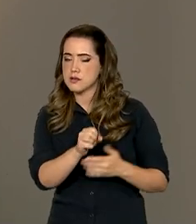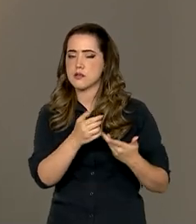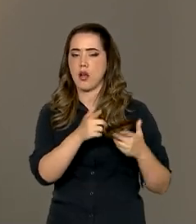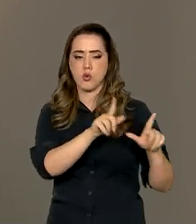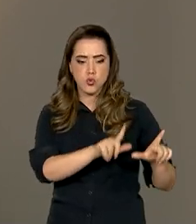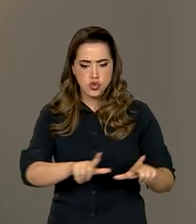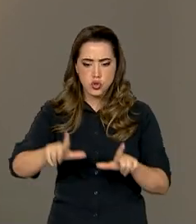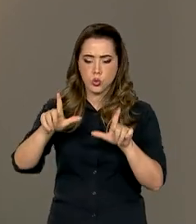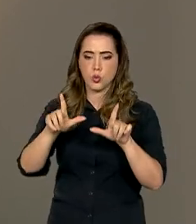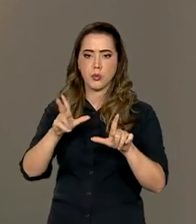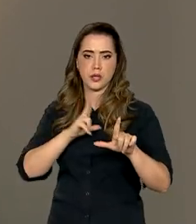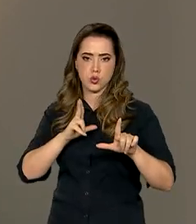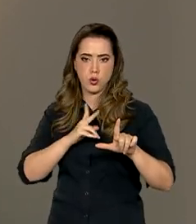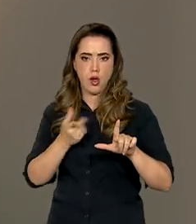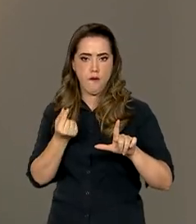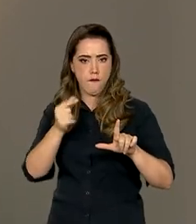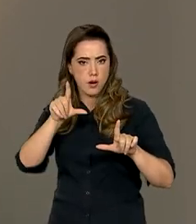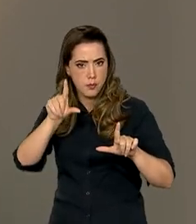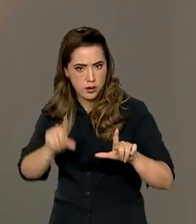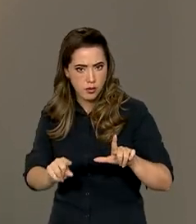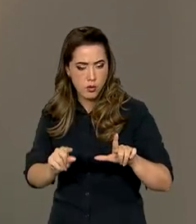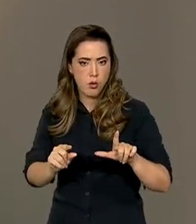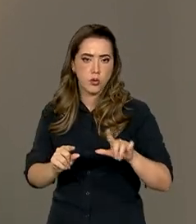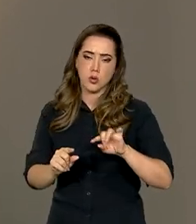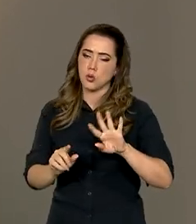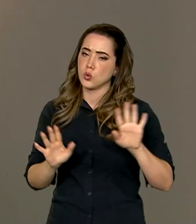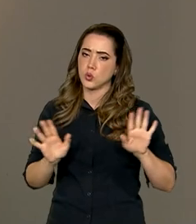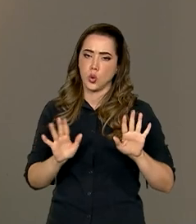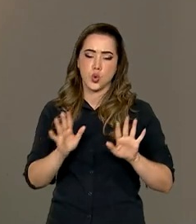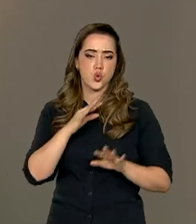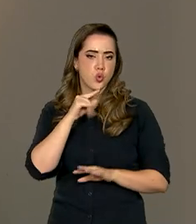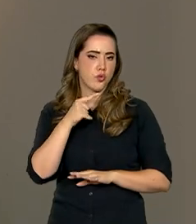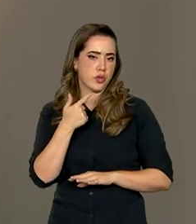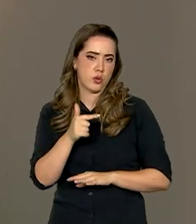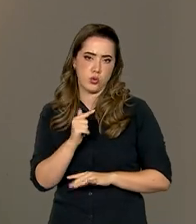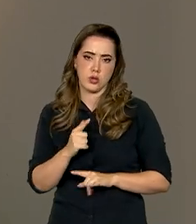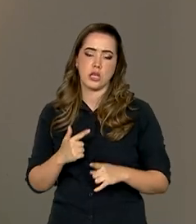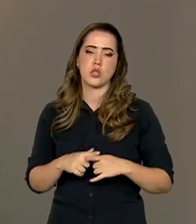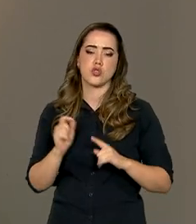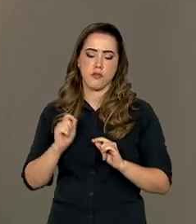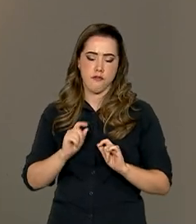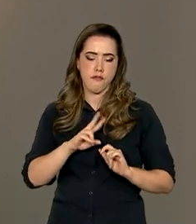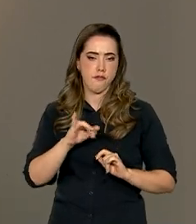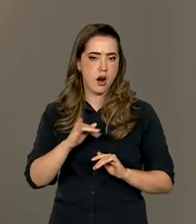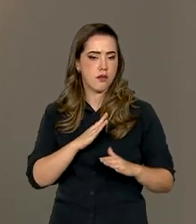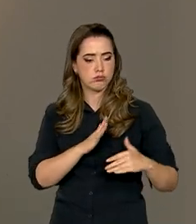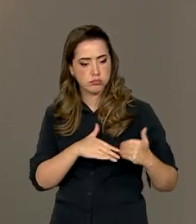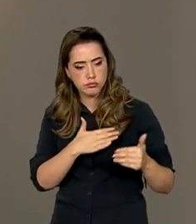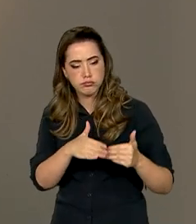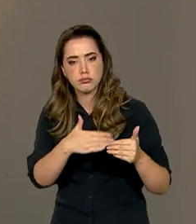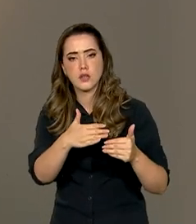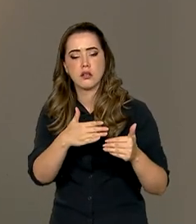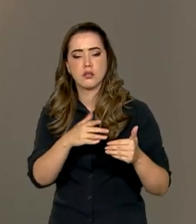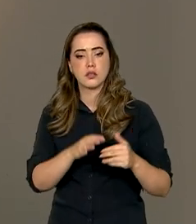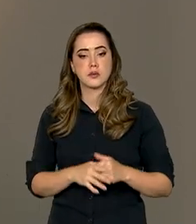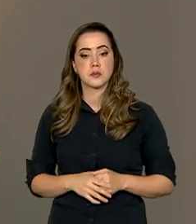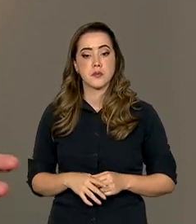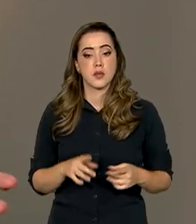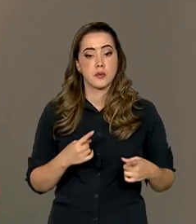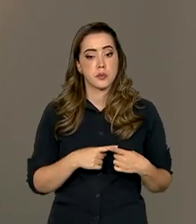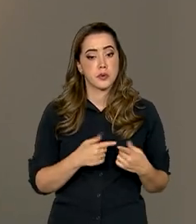com uma taxa menor, né? Isso não tem a dúvida, que vai ter todo um efeito em cadeia, né? Porque, assim, eu,